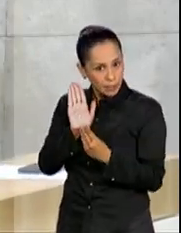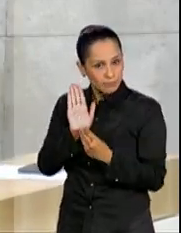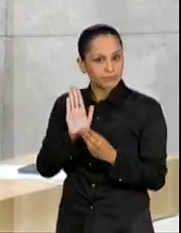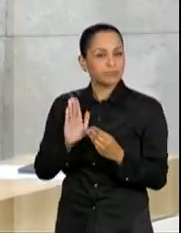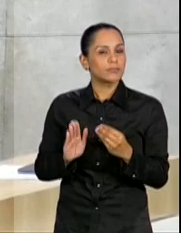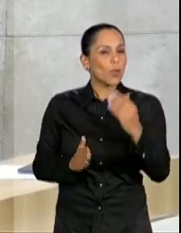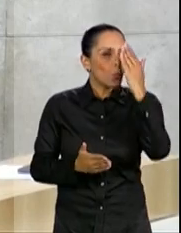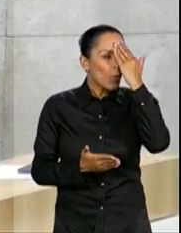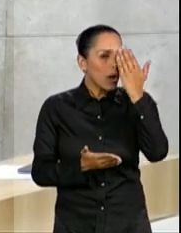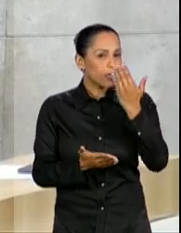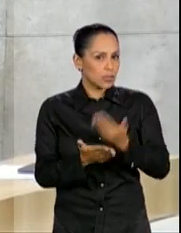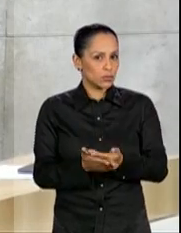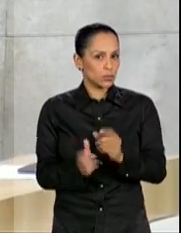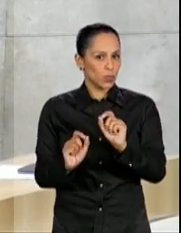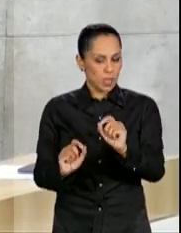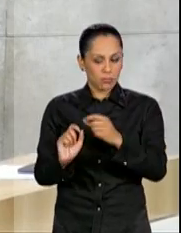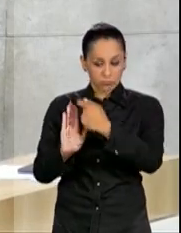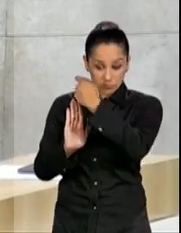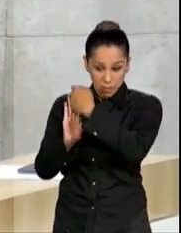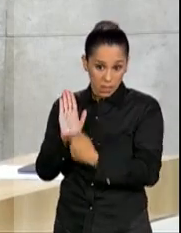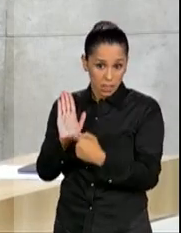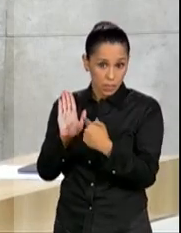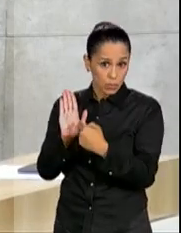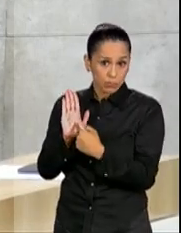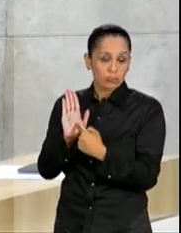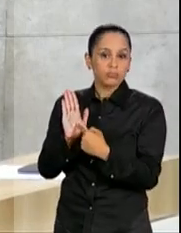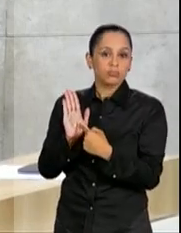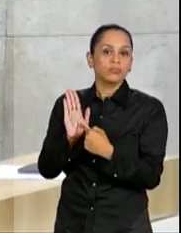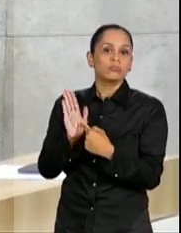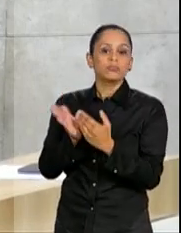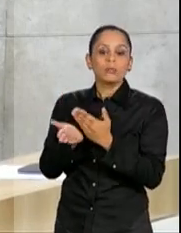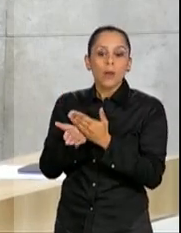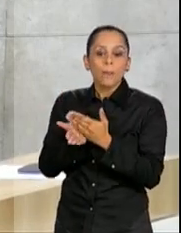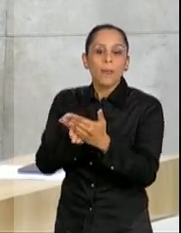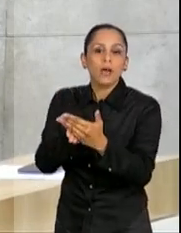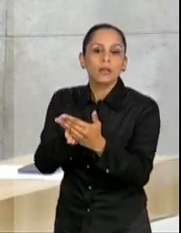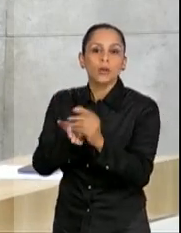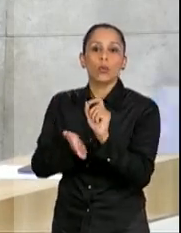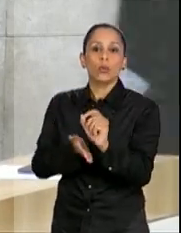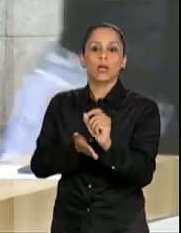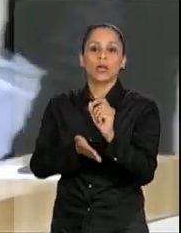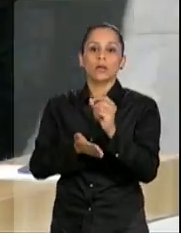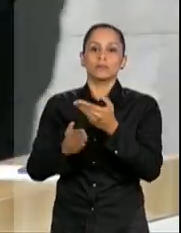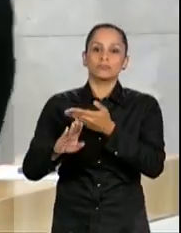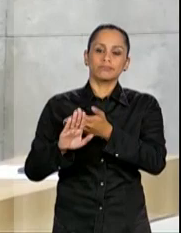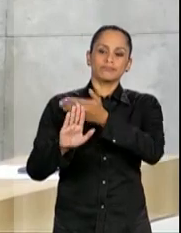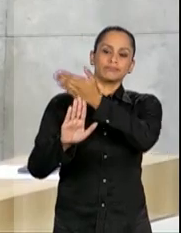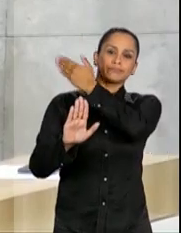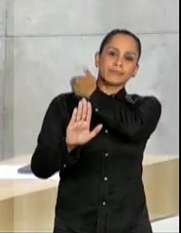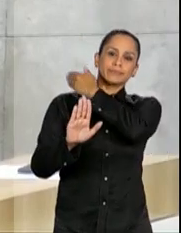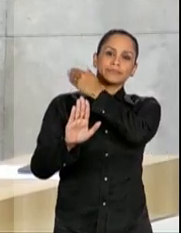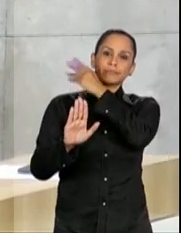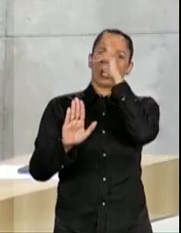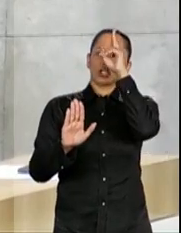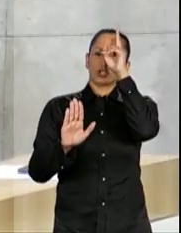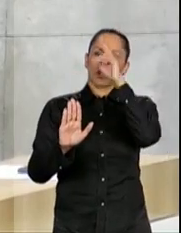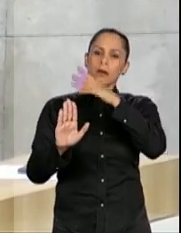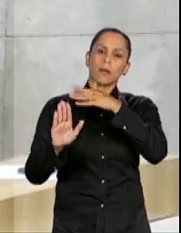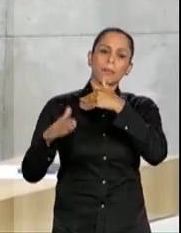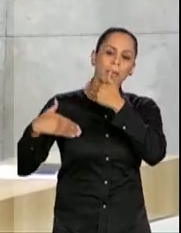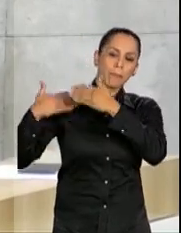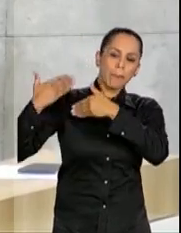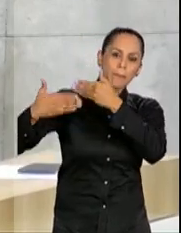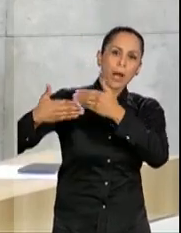esse texto parte de algumas conquistas já históricas. A gente, durante muito